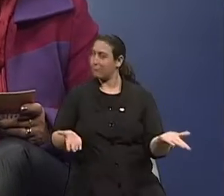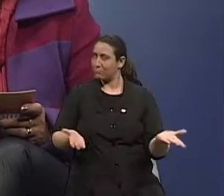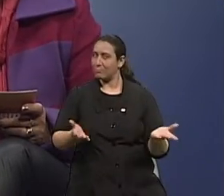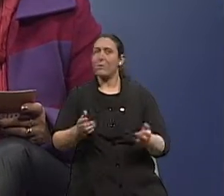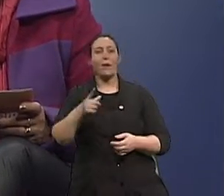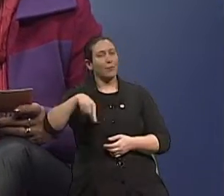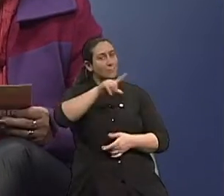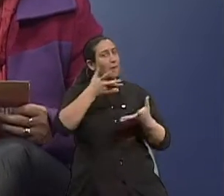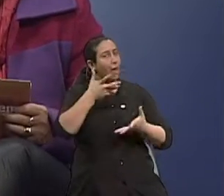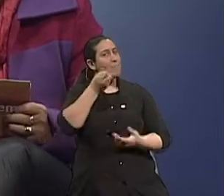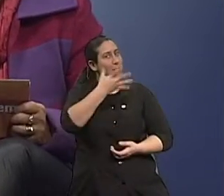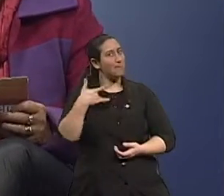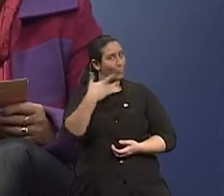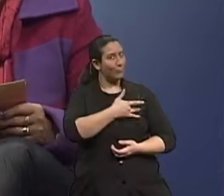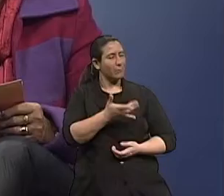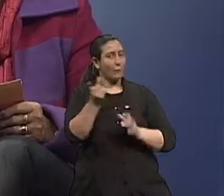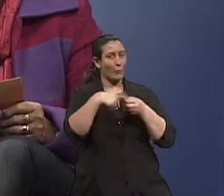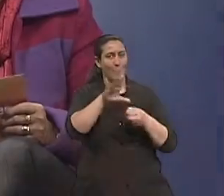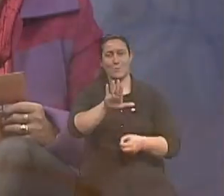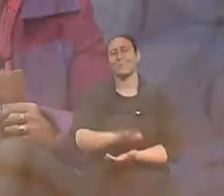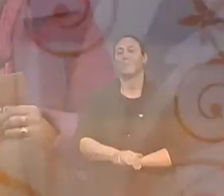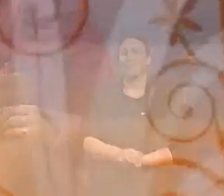E a gente quer que cheguem muito bem. Já voltamos.